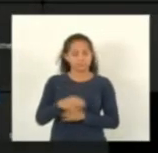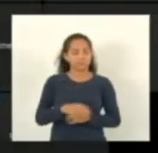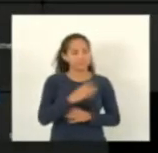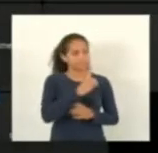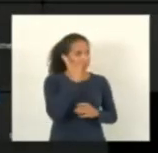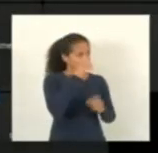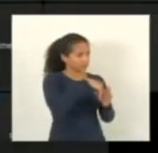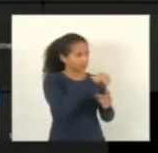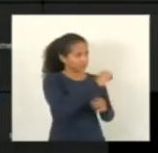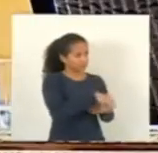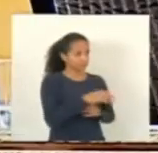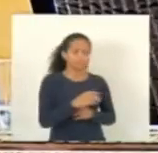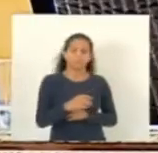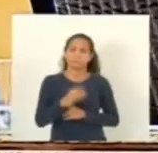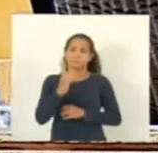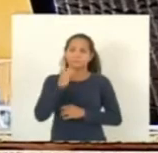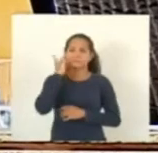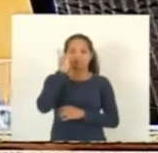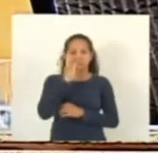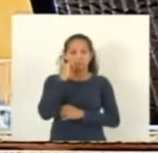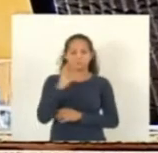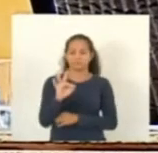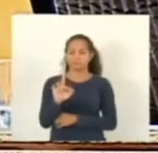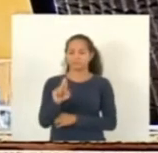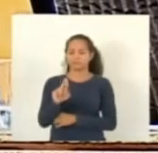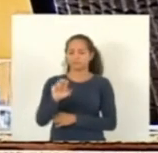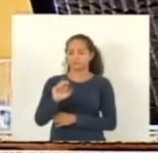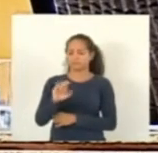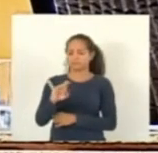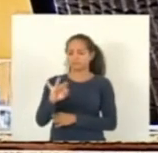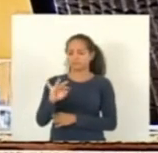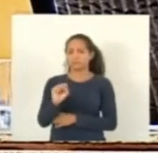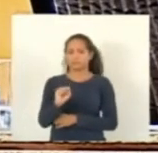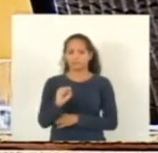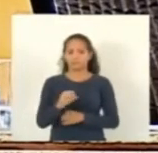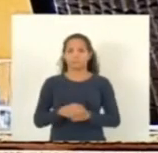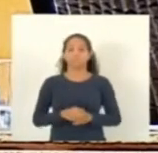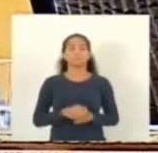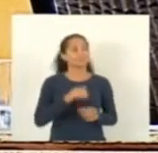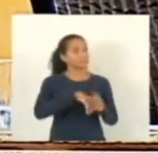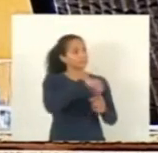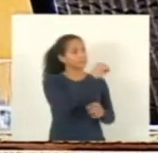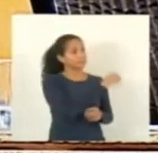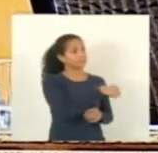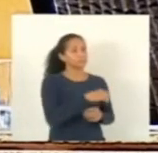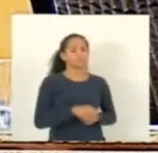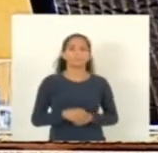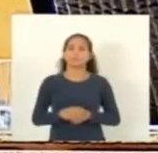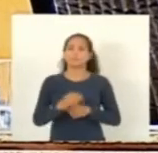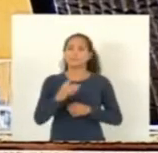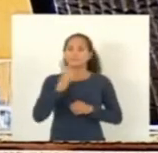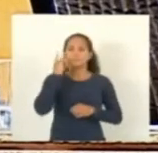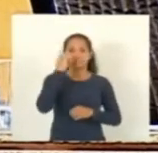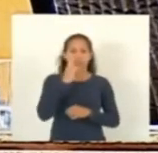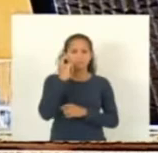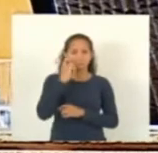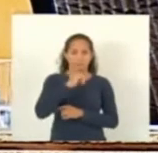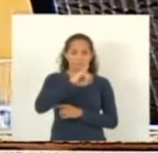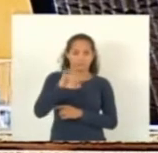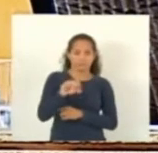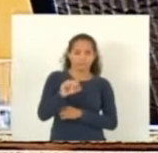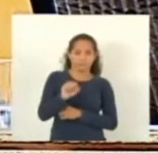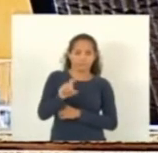Daripagô vota sim deputado Freitas vota sim deputado José